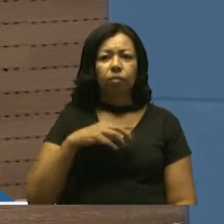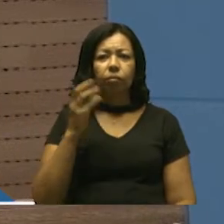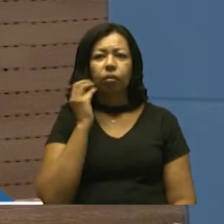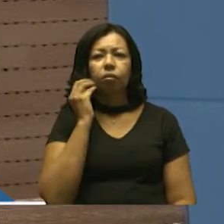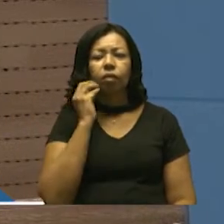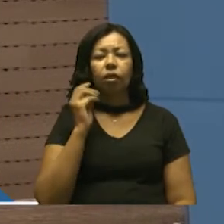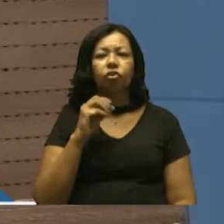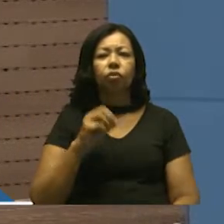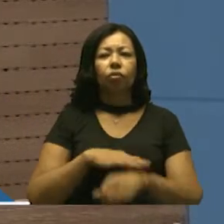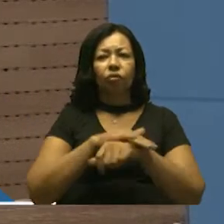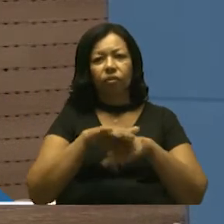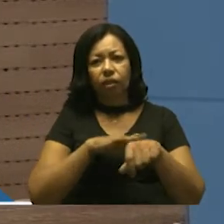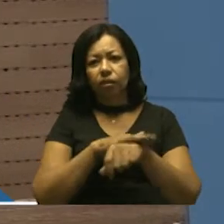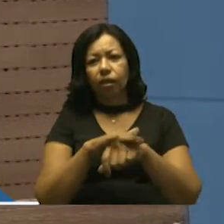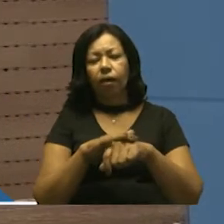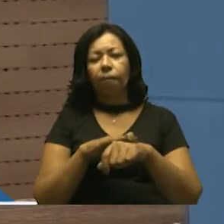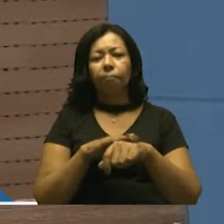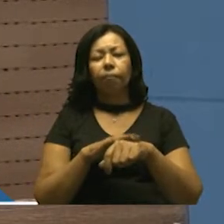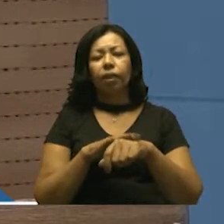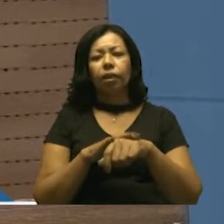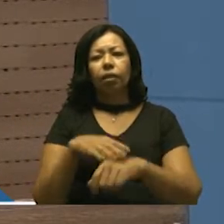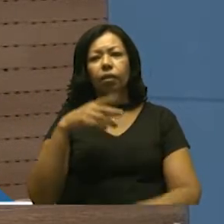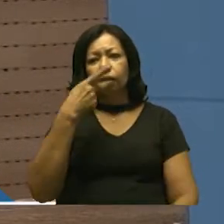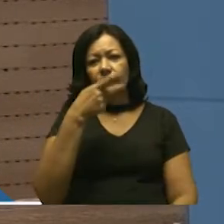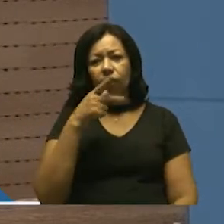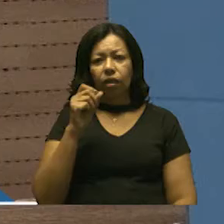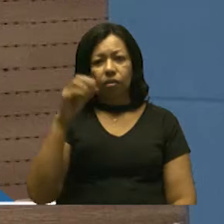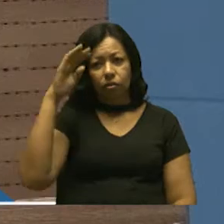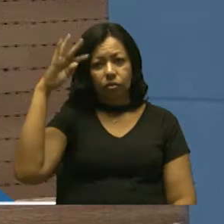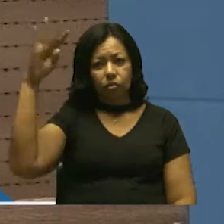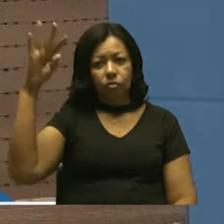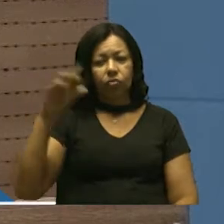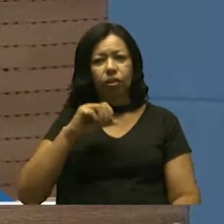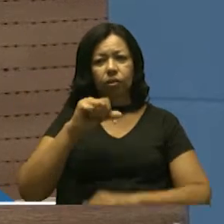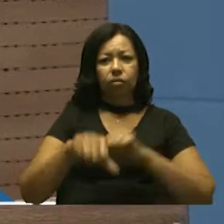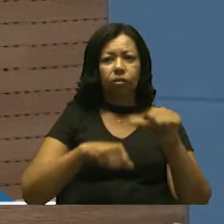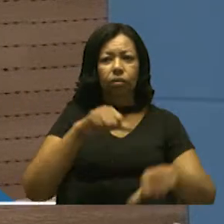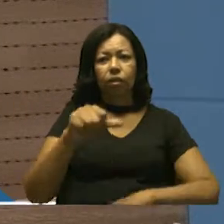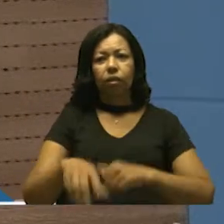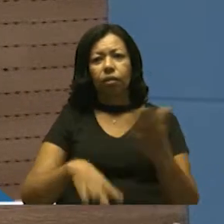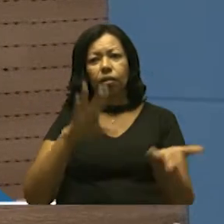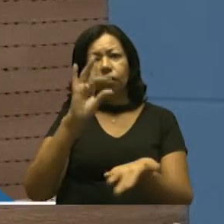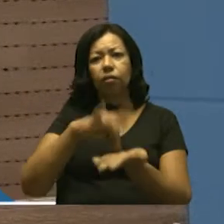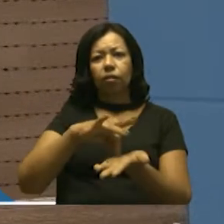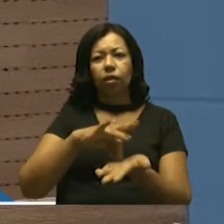oportunidade de conversar com ele, e ele diz que esse sonho vai se tornar realidade.